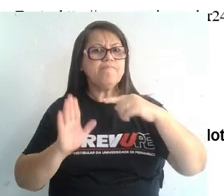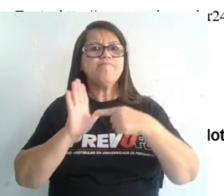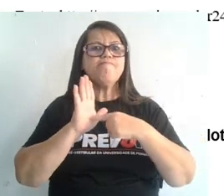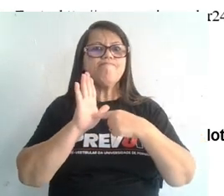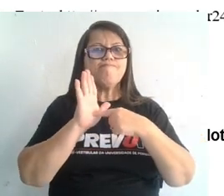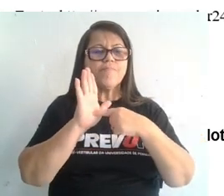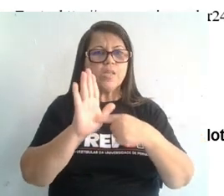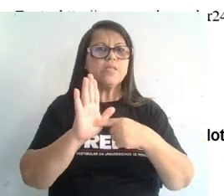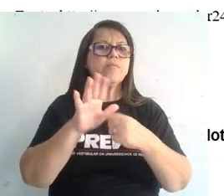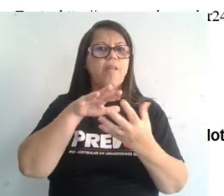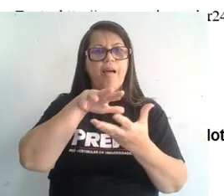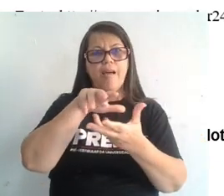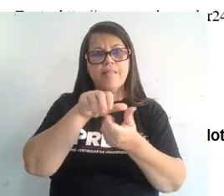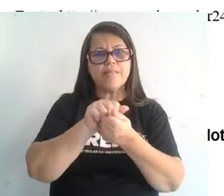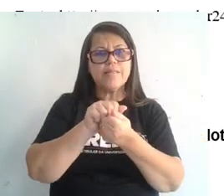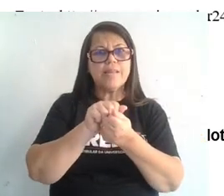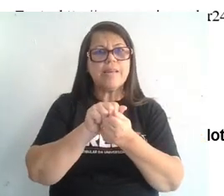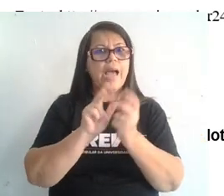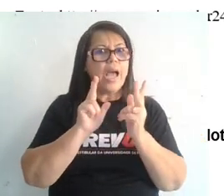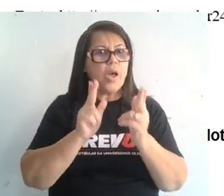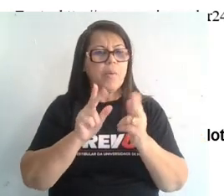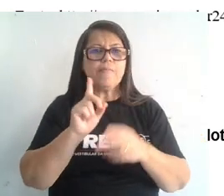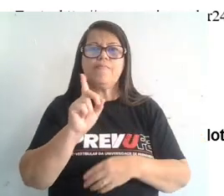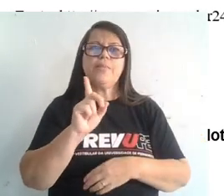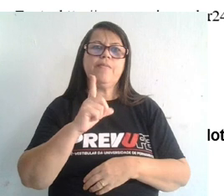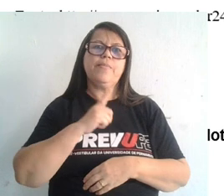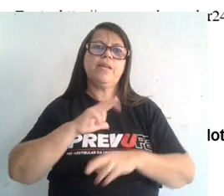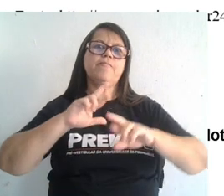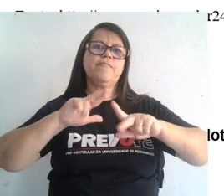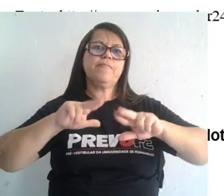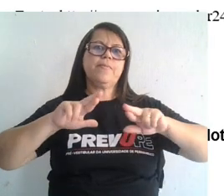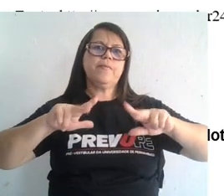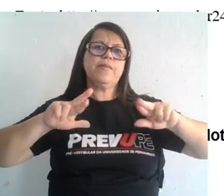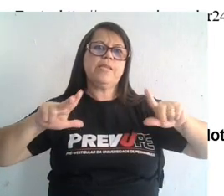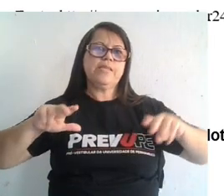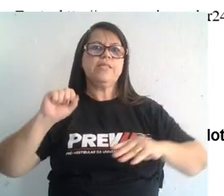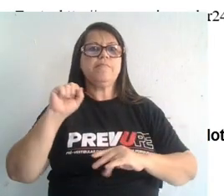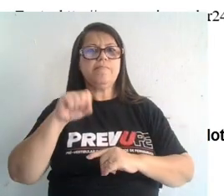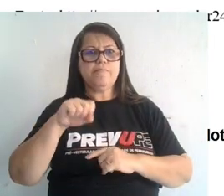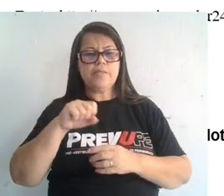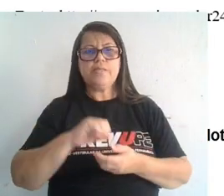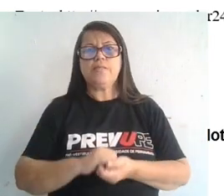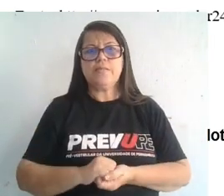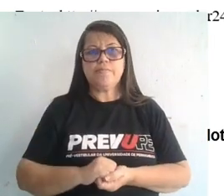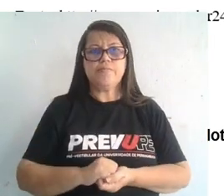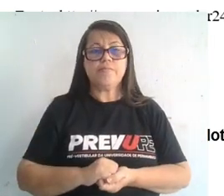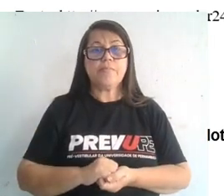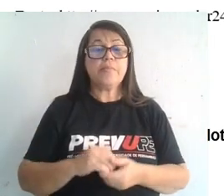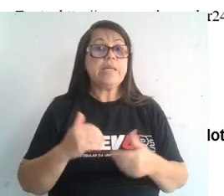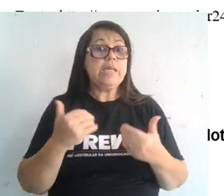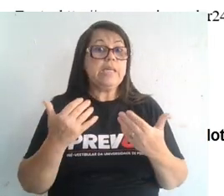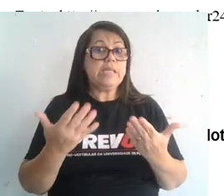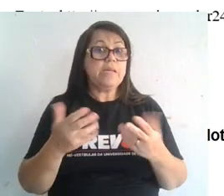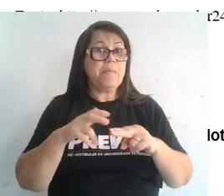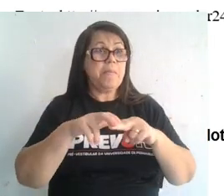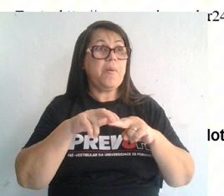indicando aí que a Terra não é homogênea, ela tem diferenciação, ela não é igual. Então, diante das condições de alta